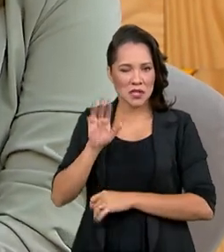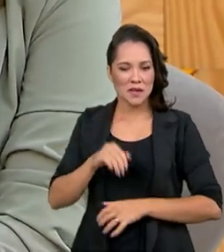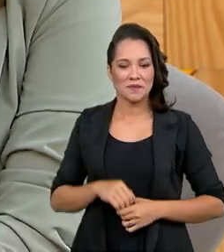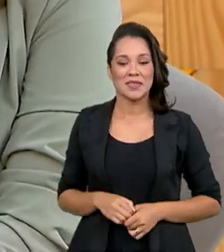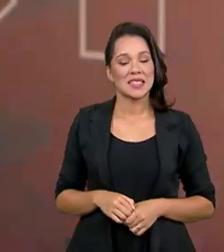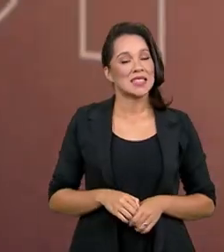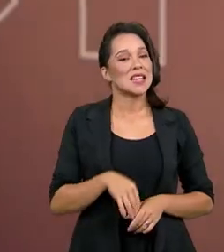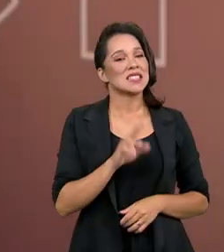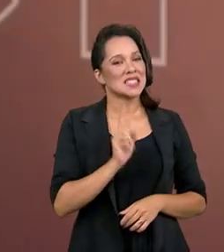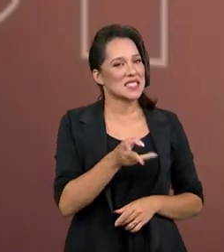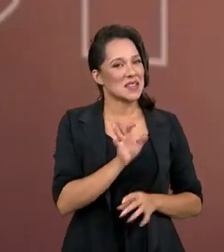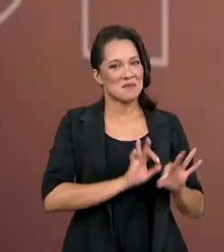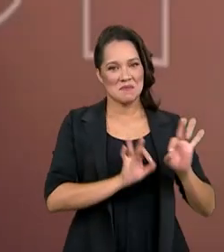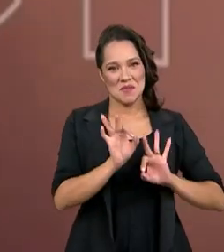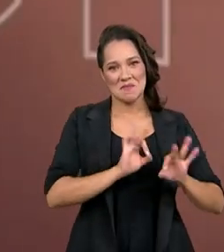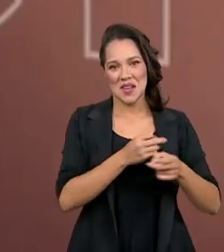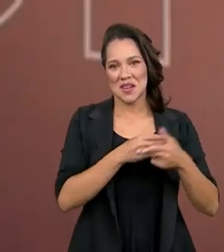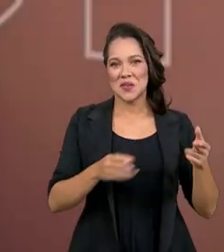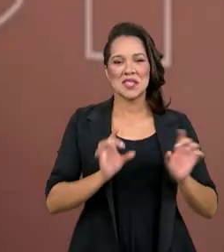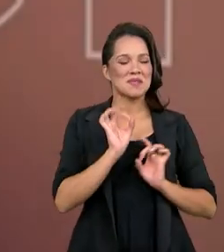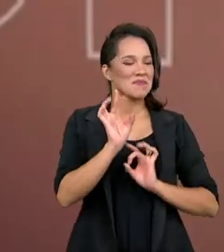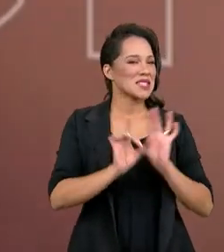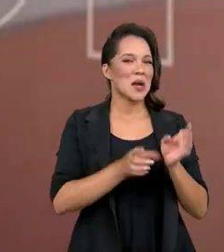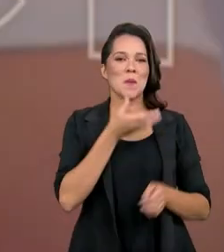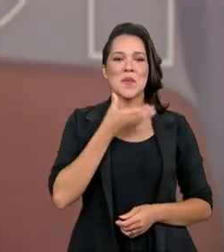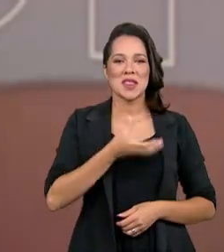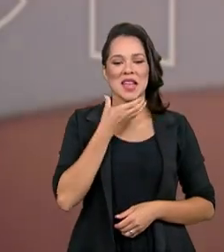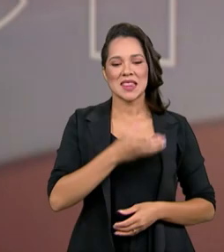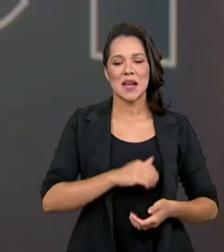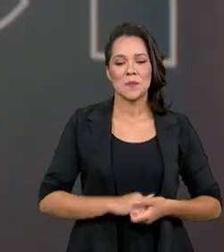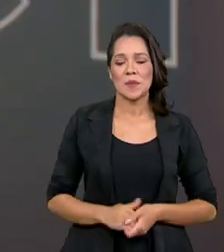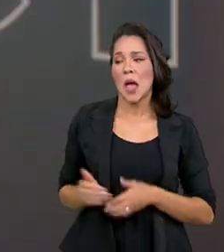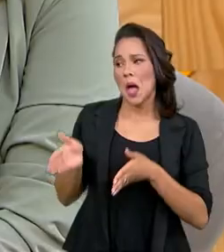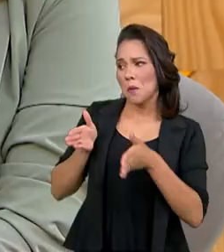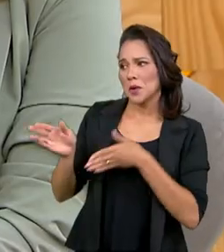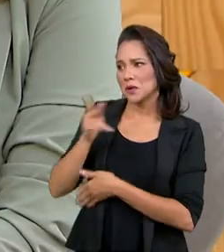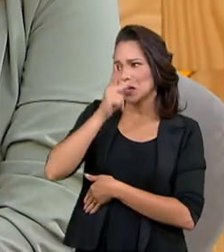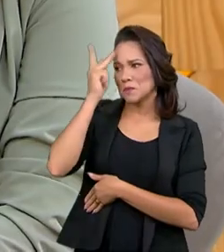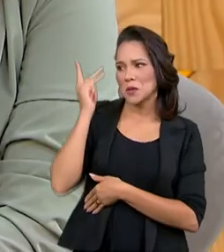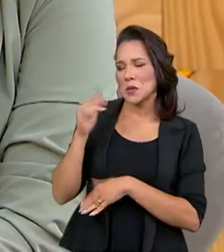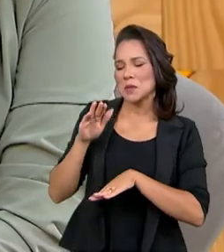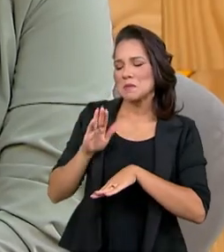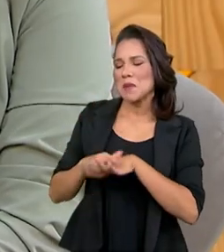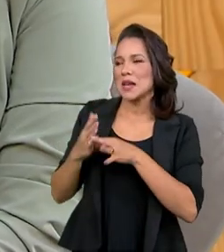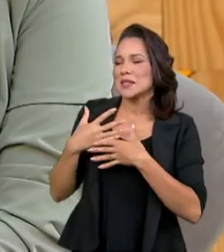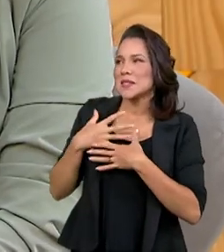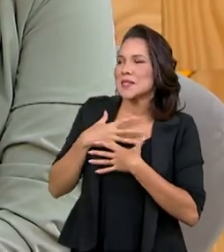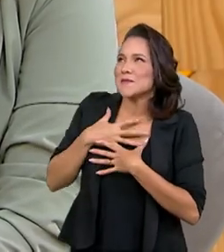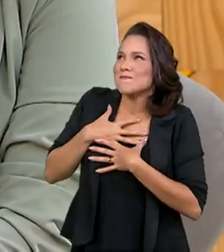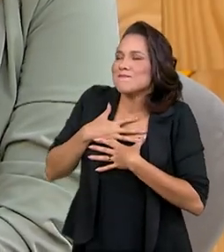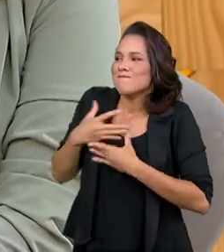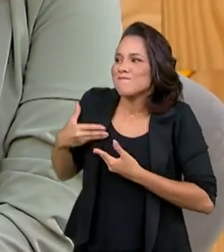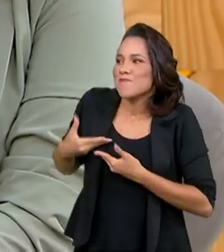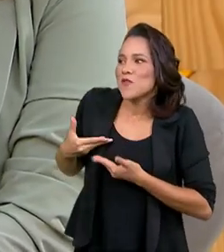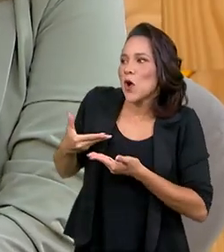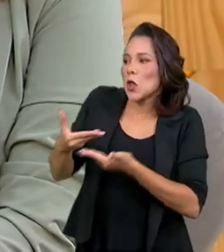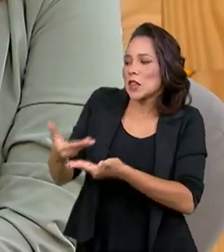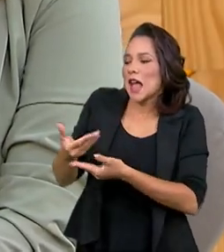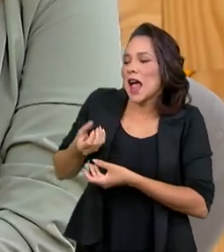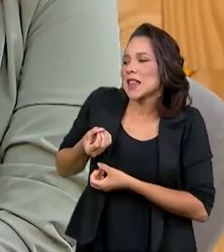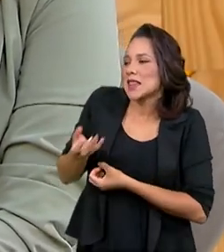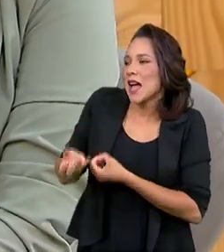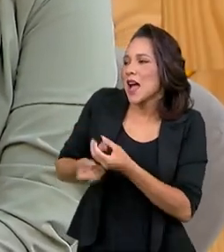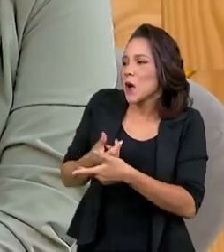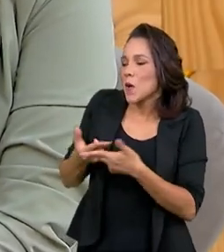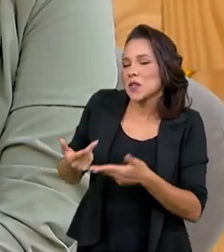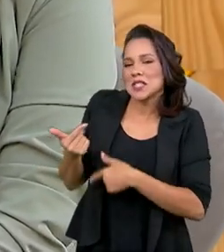Nós sempre preparamos para o Natal, uma ação especial. que as pessoas ficam mais suscetíveis, inclusive, a fazer doações,